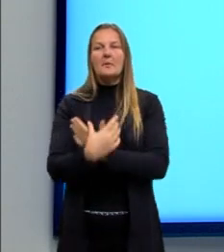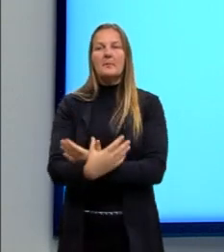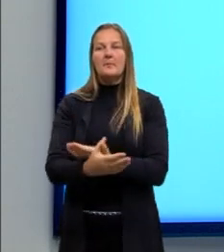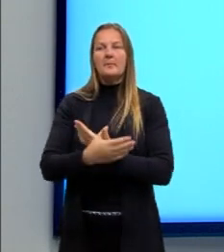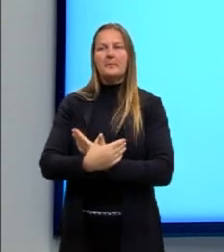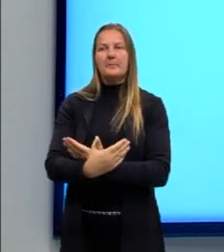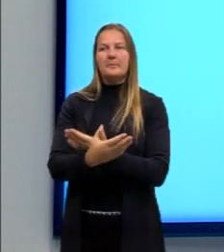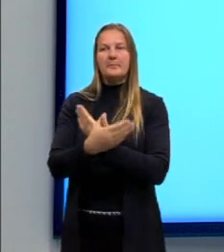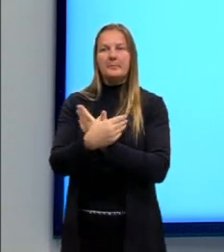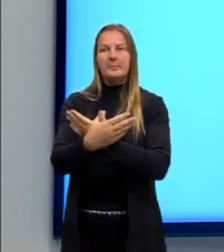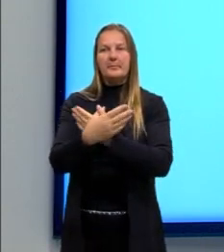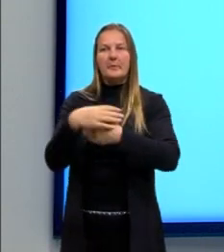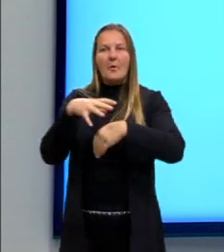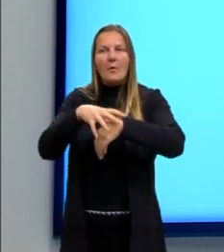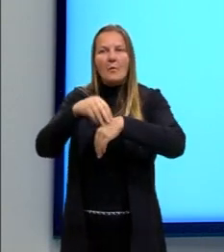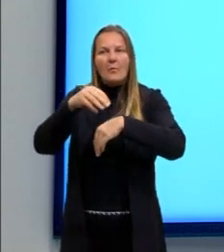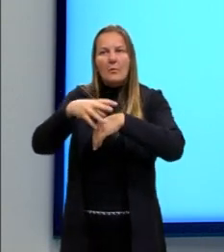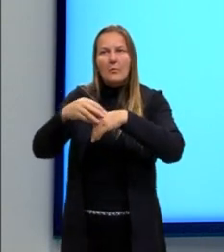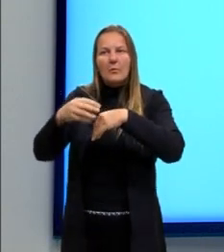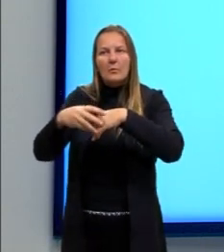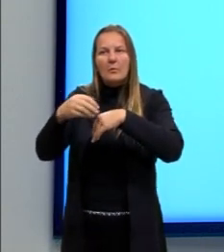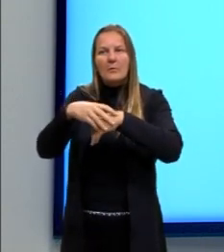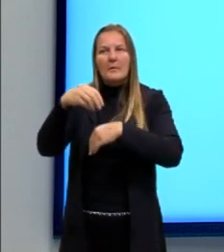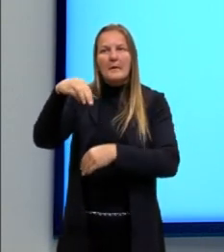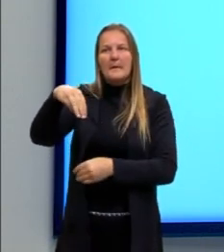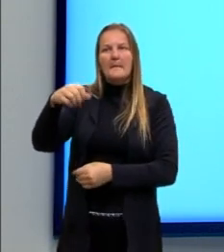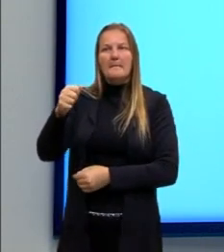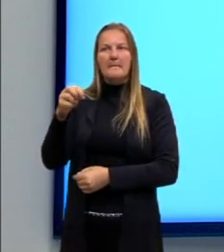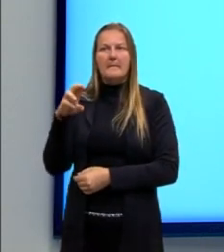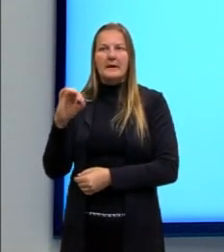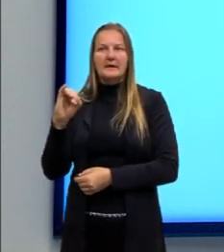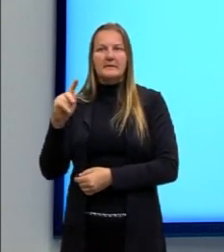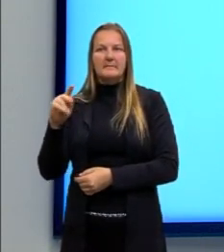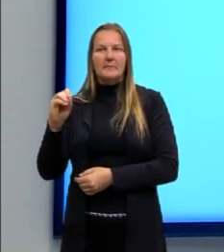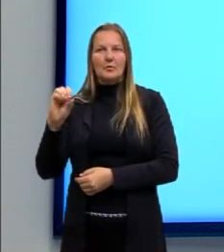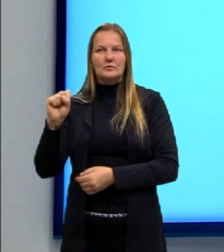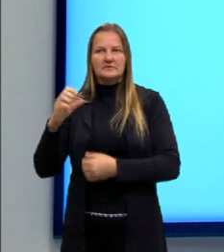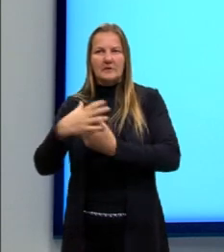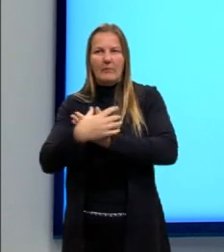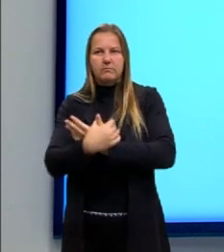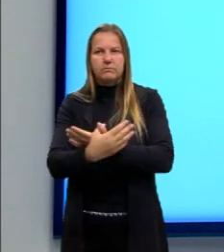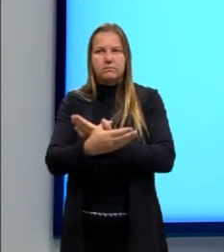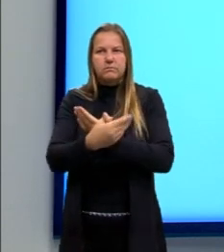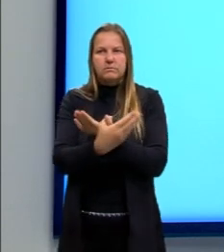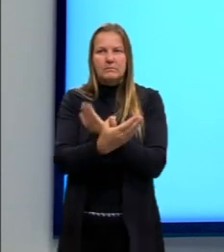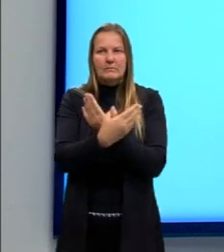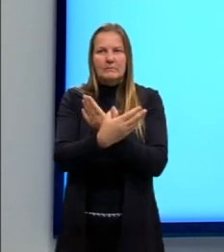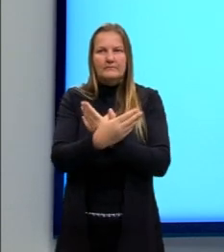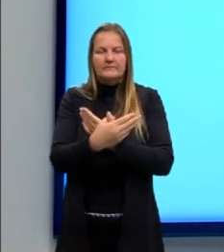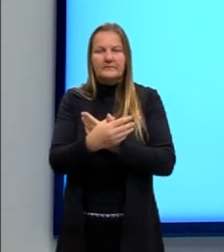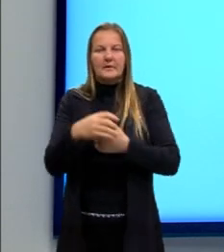pelos para amortecer o som. E aí o morcego vai ter uma dificuldade um pouco maior de encontrar ela.